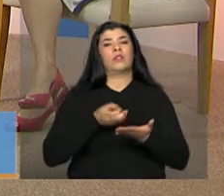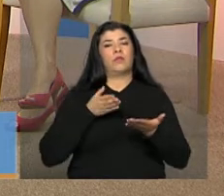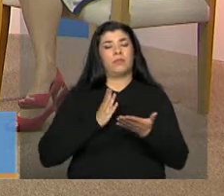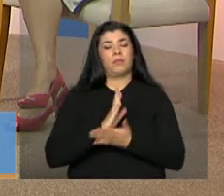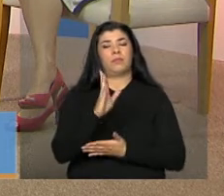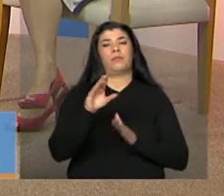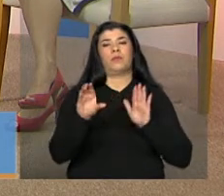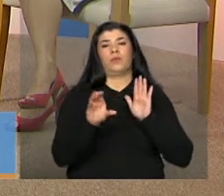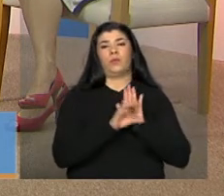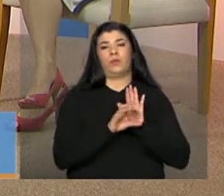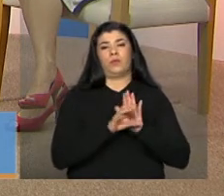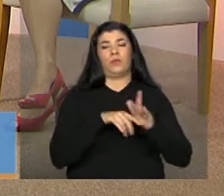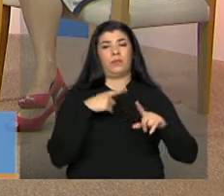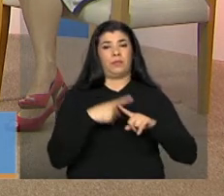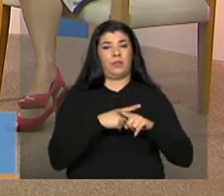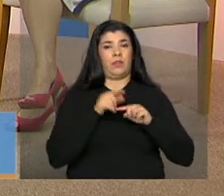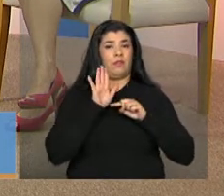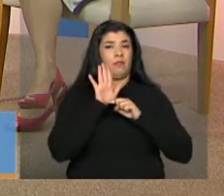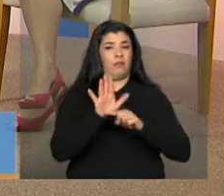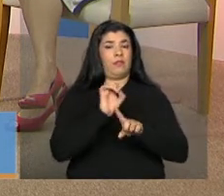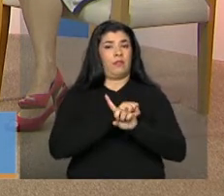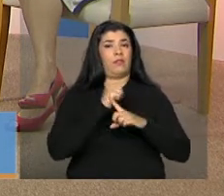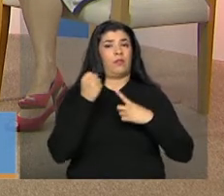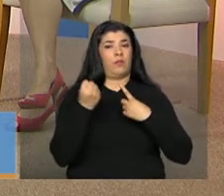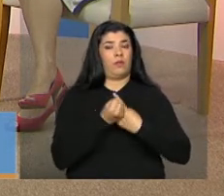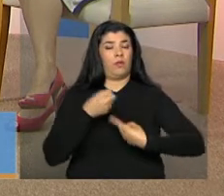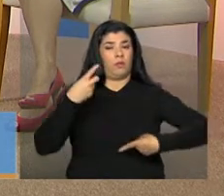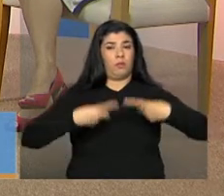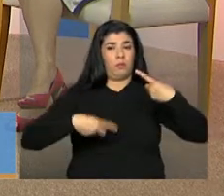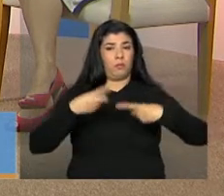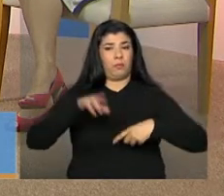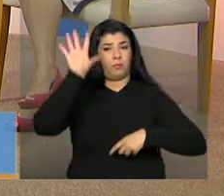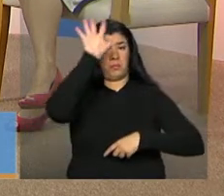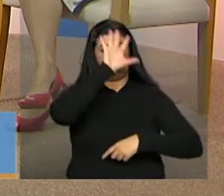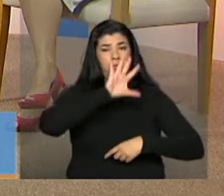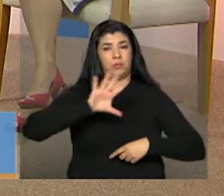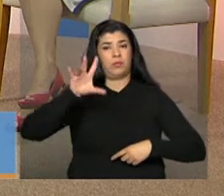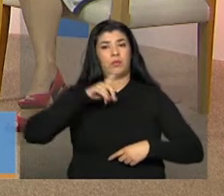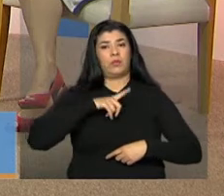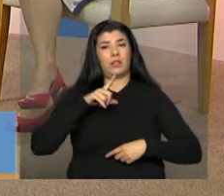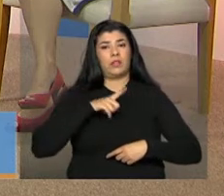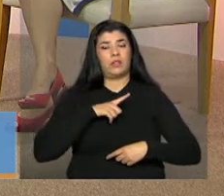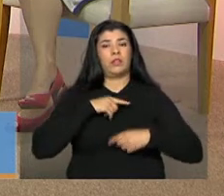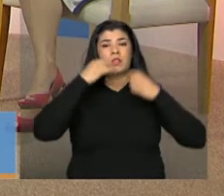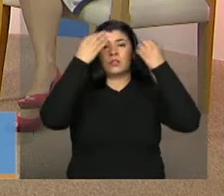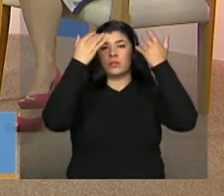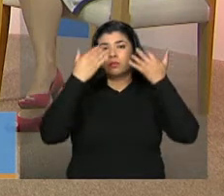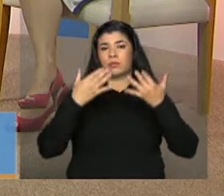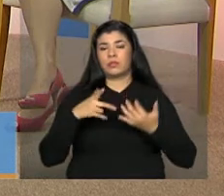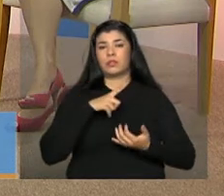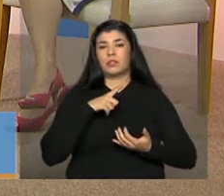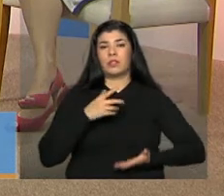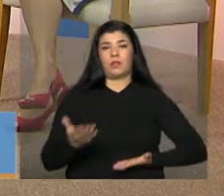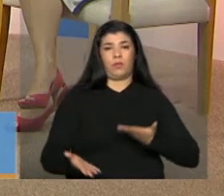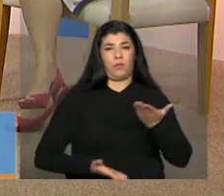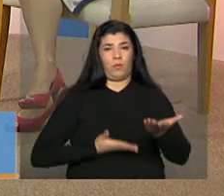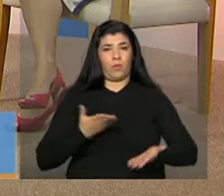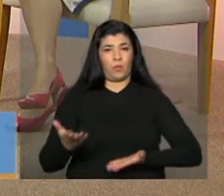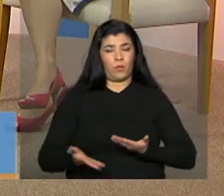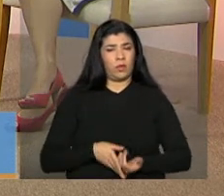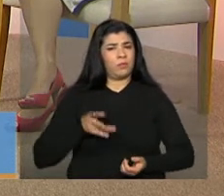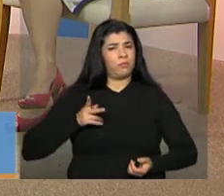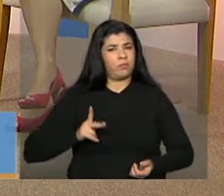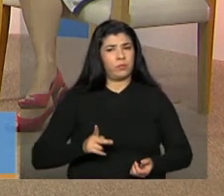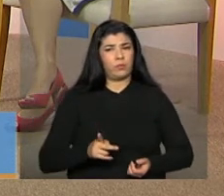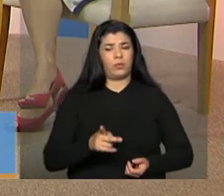compreendendo que a assistência social é política pública, de estado, perene, como a lantice, ou seja, os seus serviços são de caráter continuado.